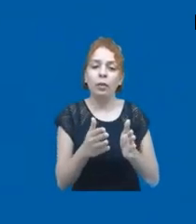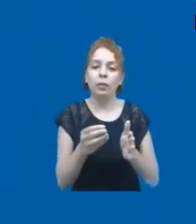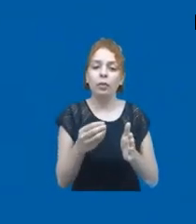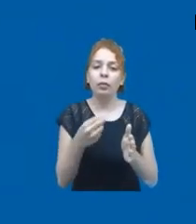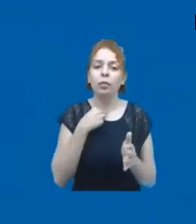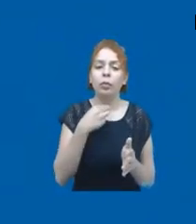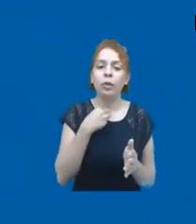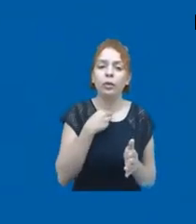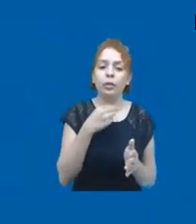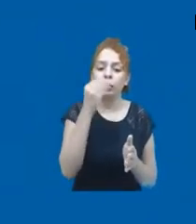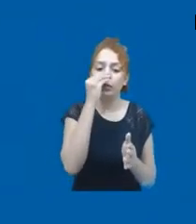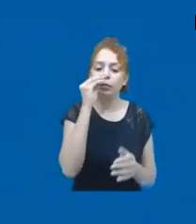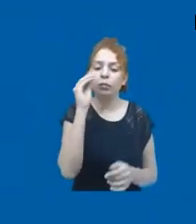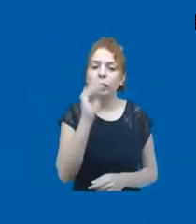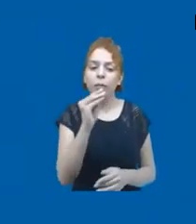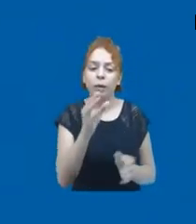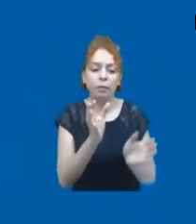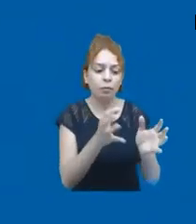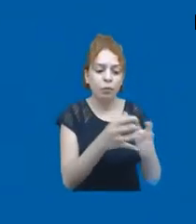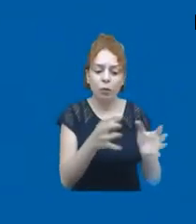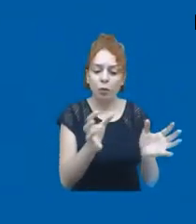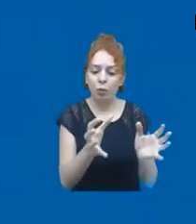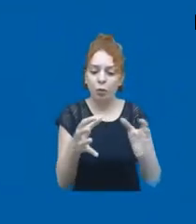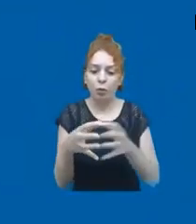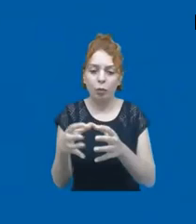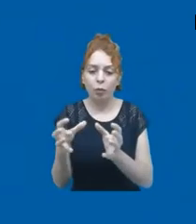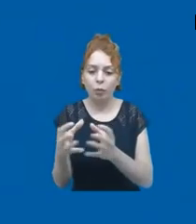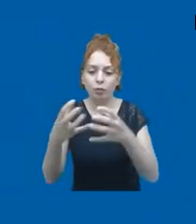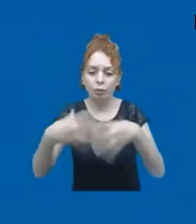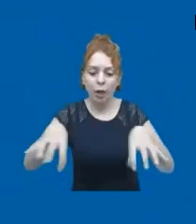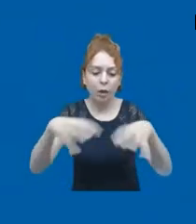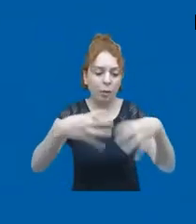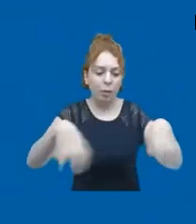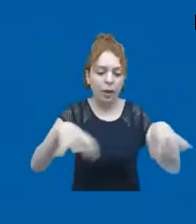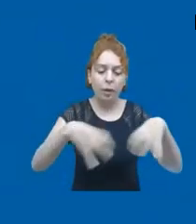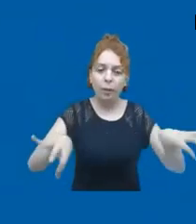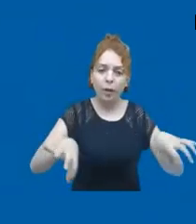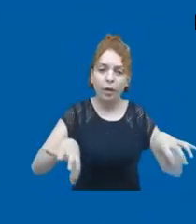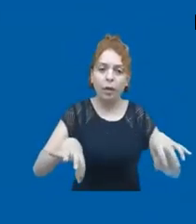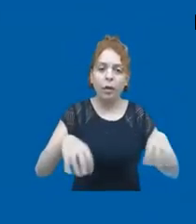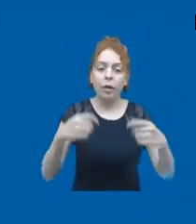pode dar as costas para essas visões individualistas, a gente precisa